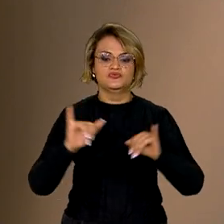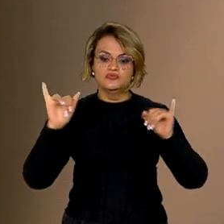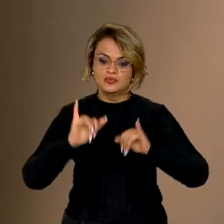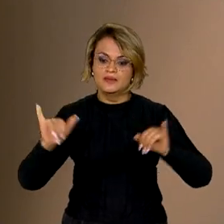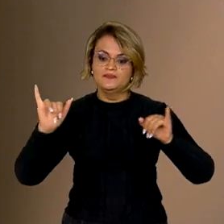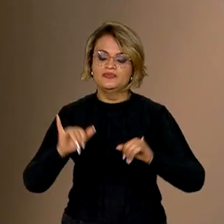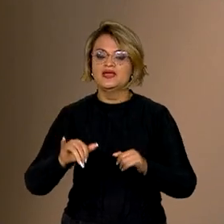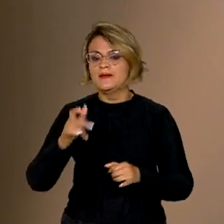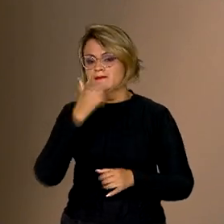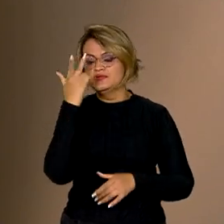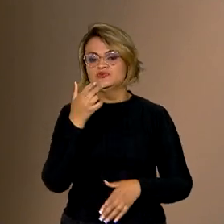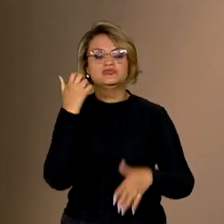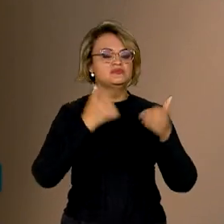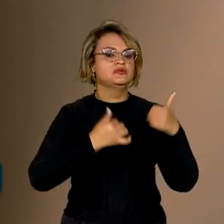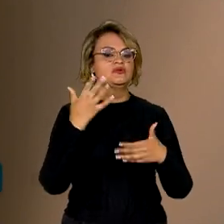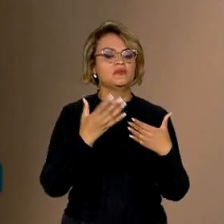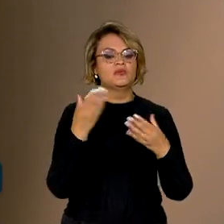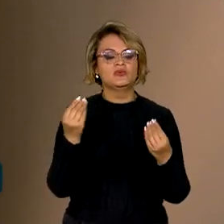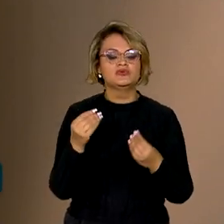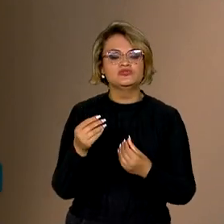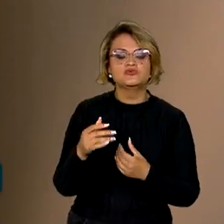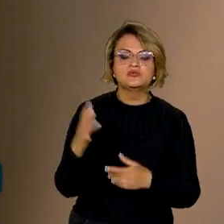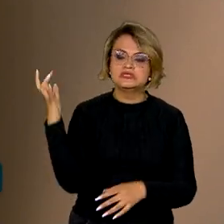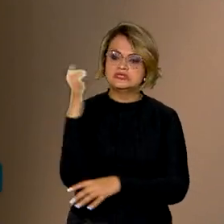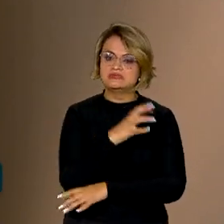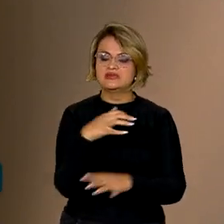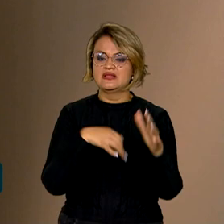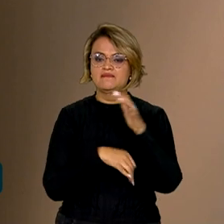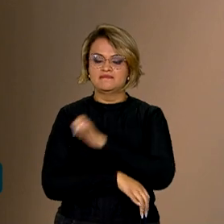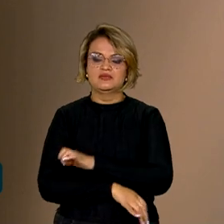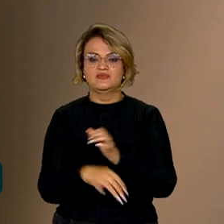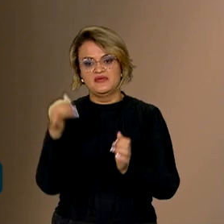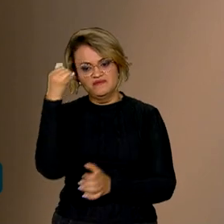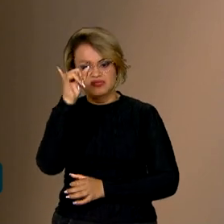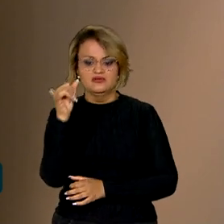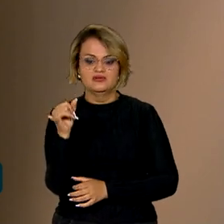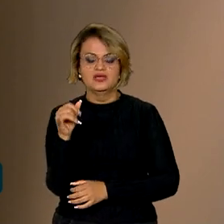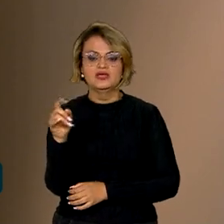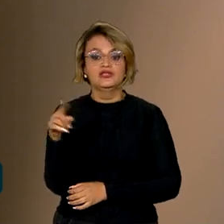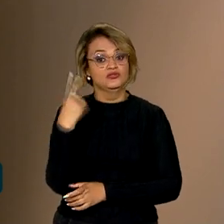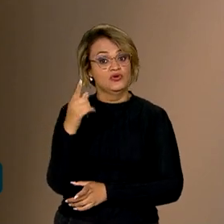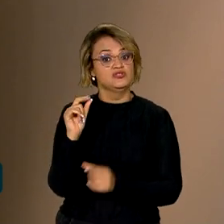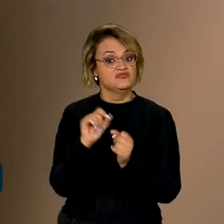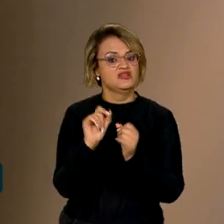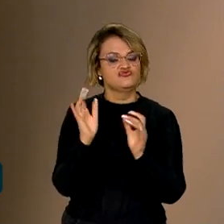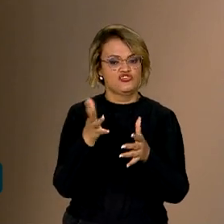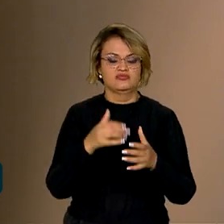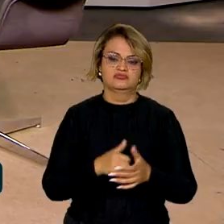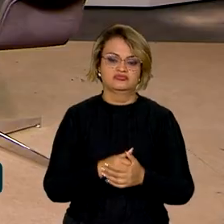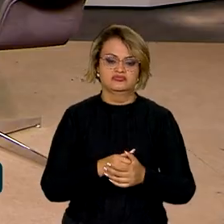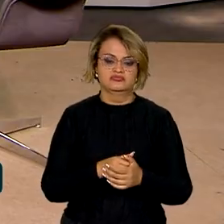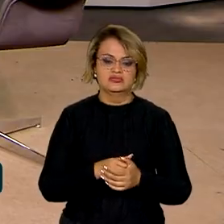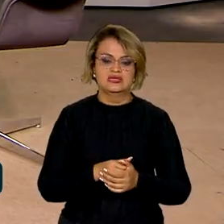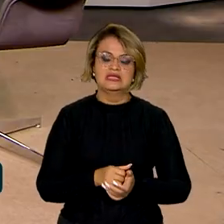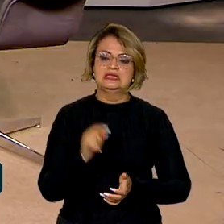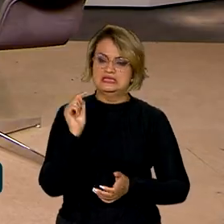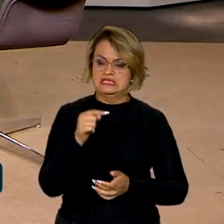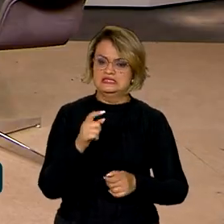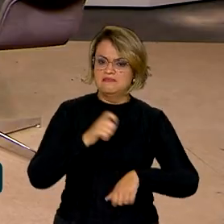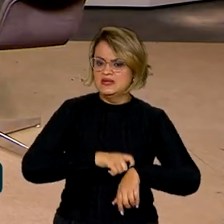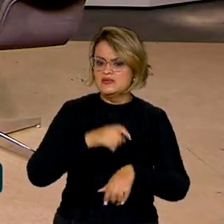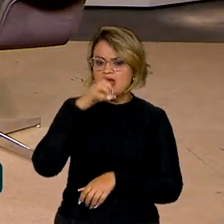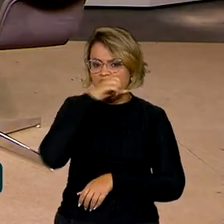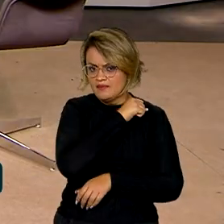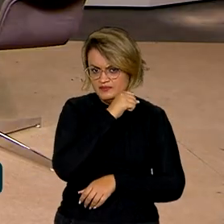As pessoas falavam muito de evitar o desmatamento, que é uma coisa que nós estamos fazendo. Você vê, nesse curto